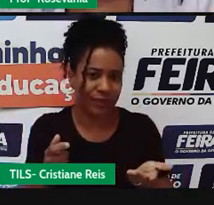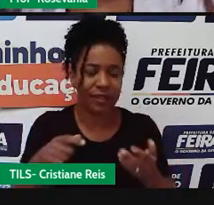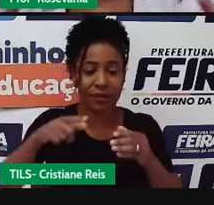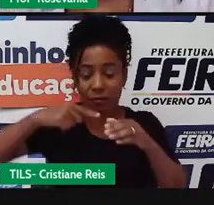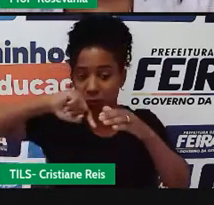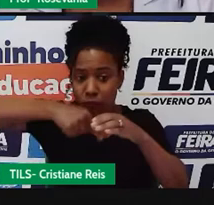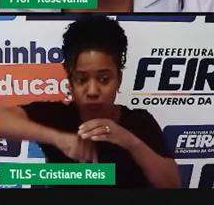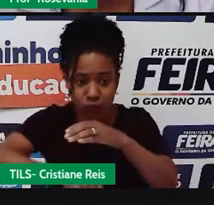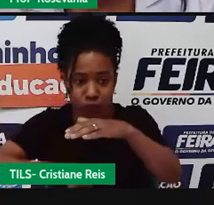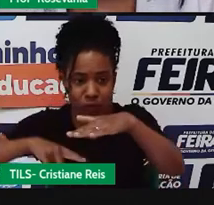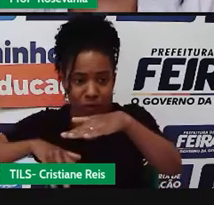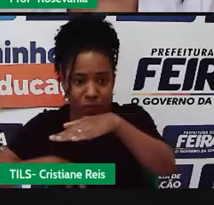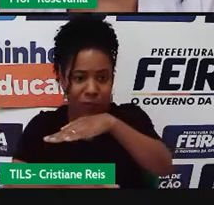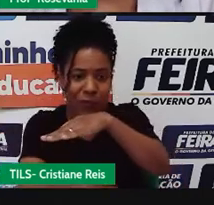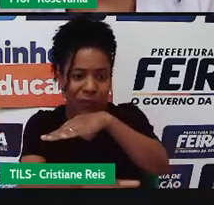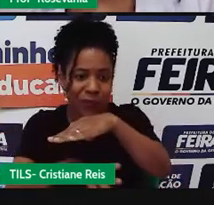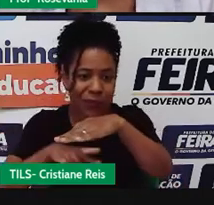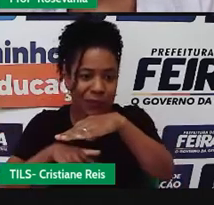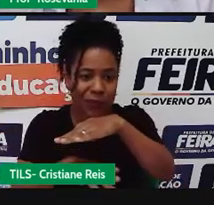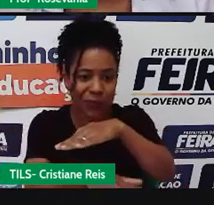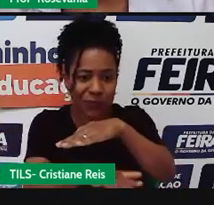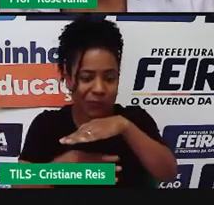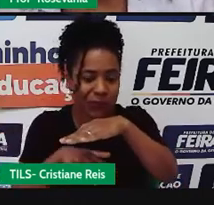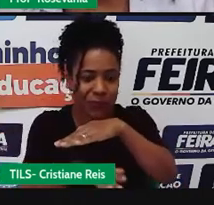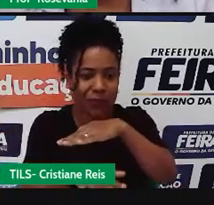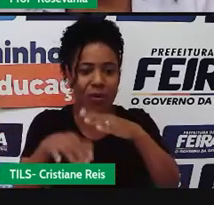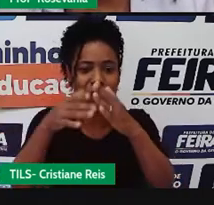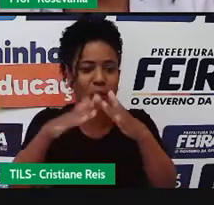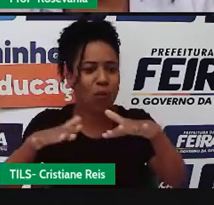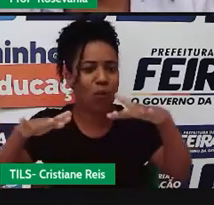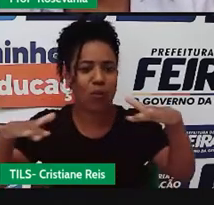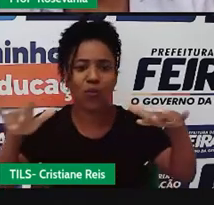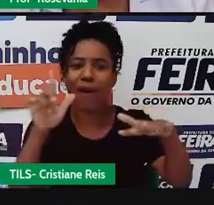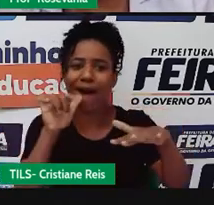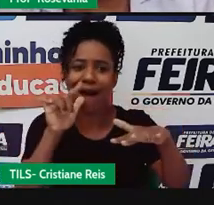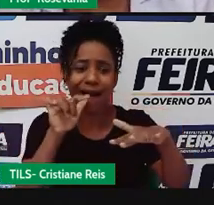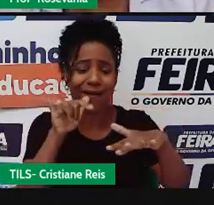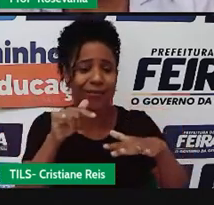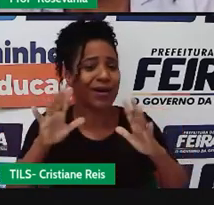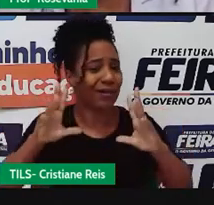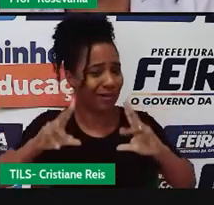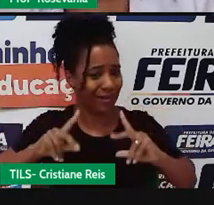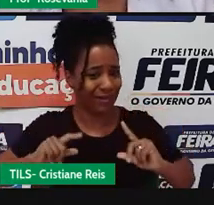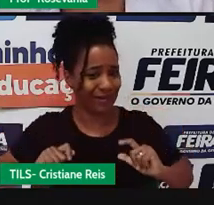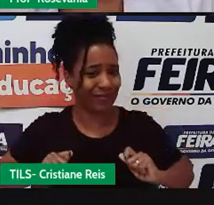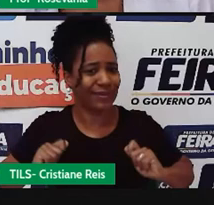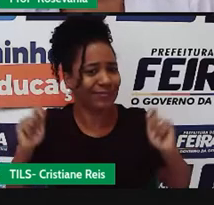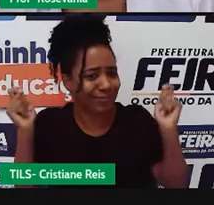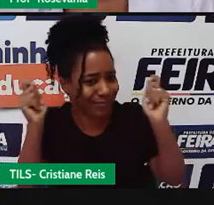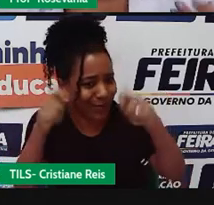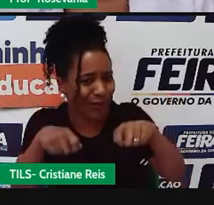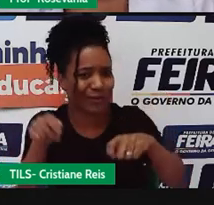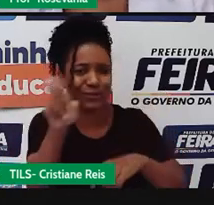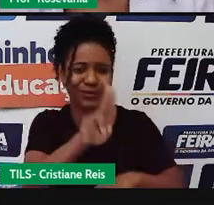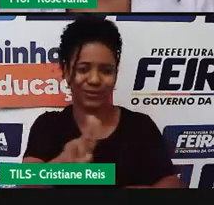subterrânea, tá prontinha pra ser usada. Então, bora lá entender isso. Como é que tá essa distribuição? Mesmo eu tendo esses 12%, ele tá